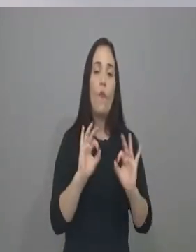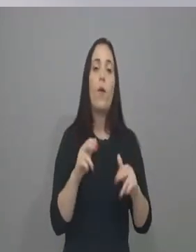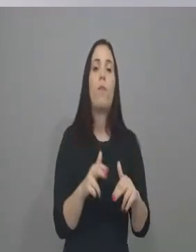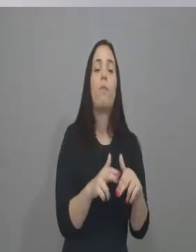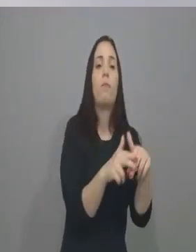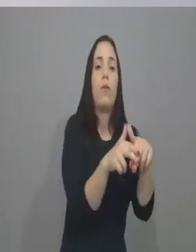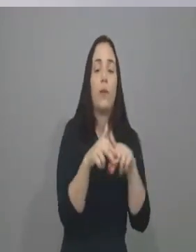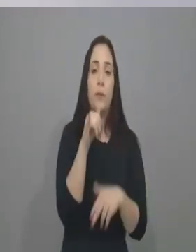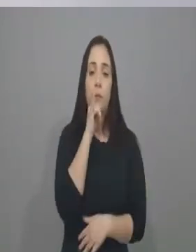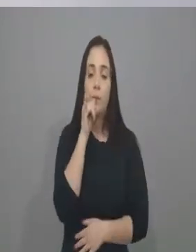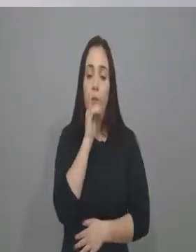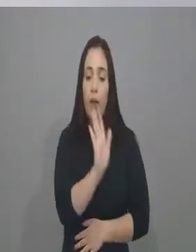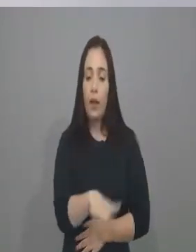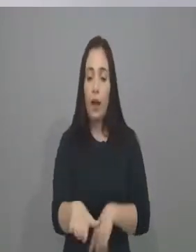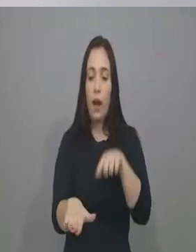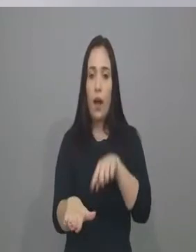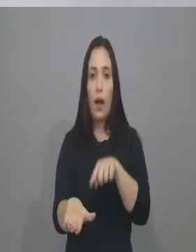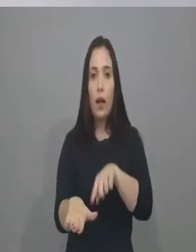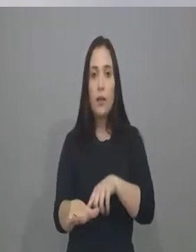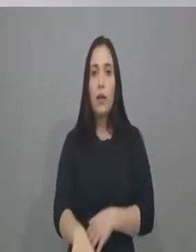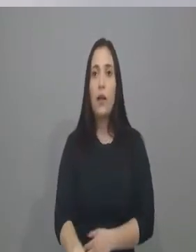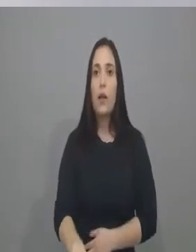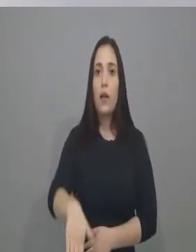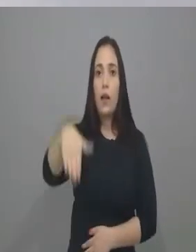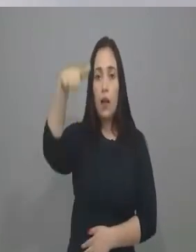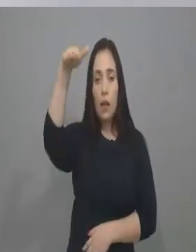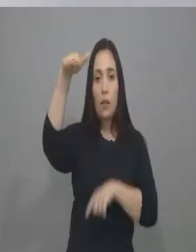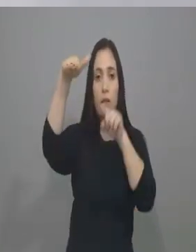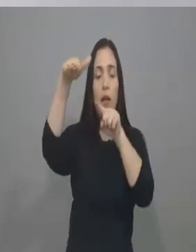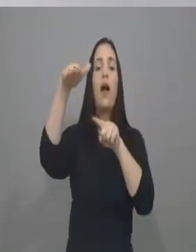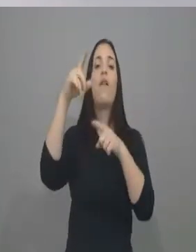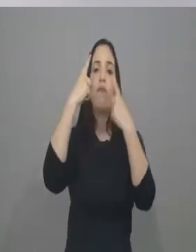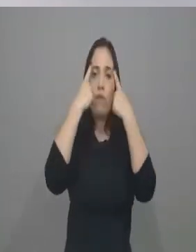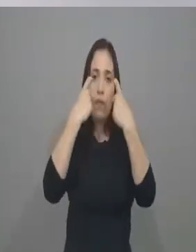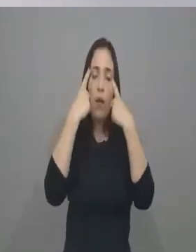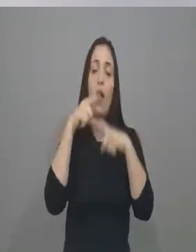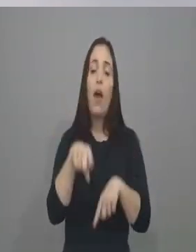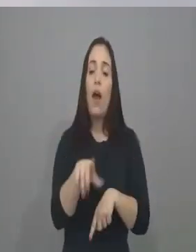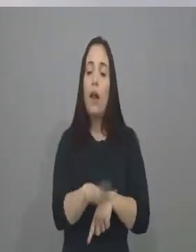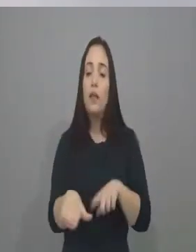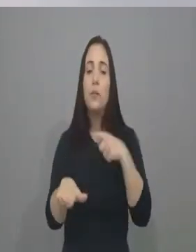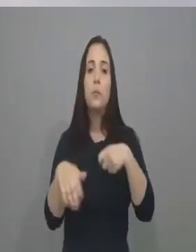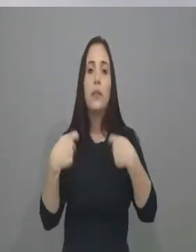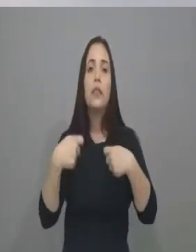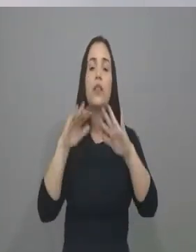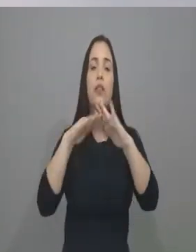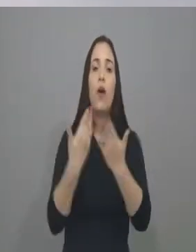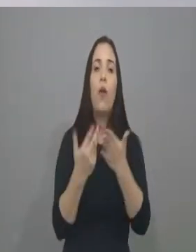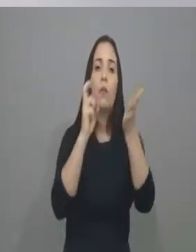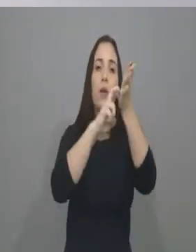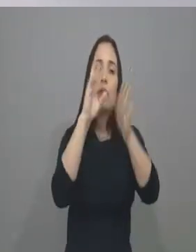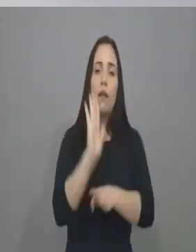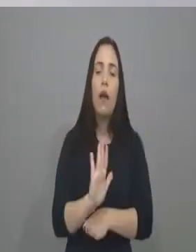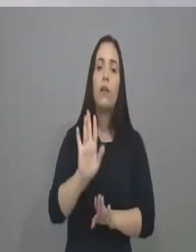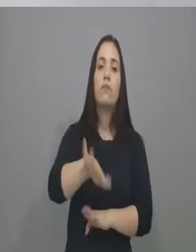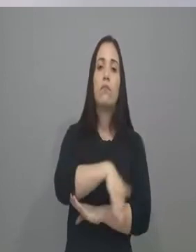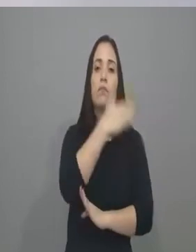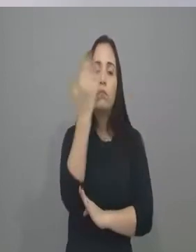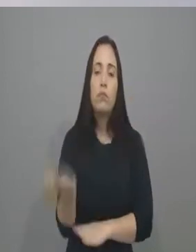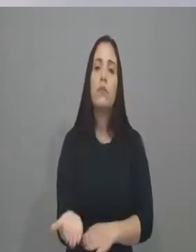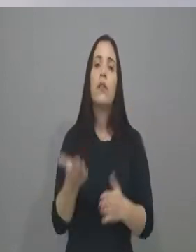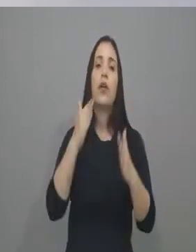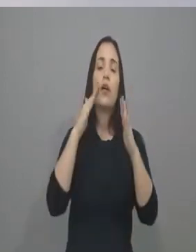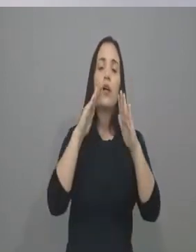É como eu digo, a criança, se ela não estiver 100% ocupada, de manhã e de tarde, na escola tempo integral, que é